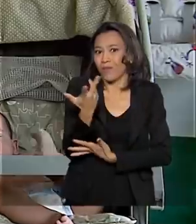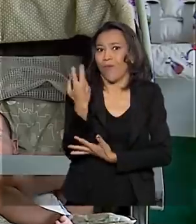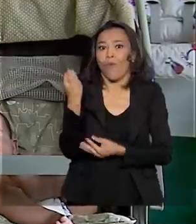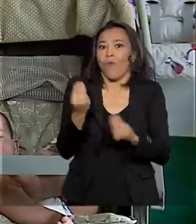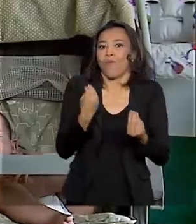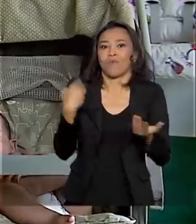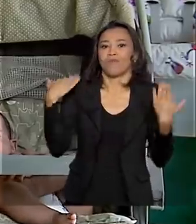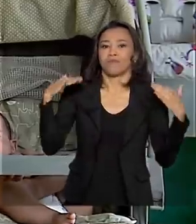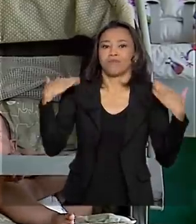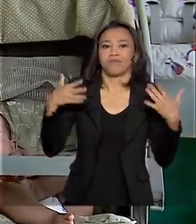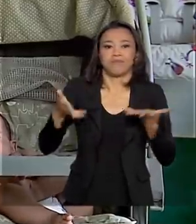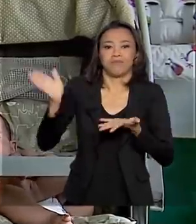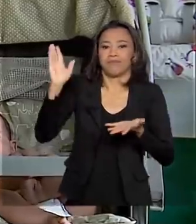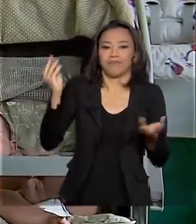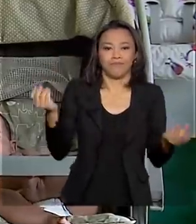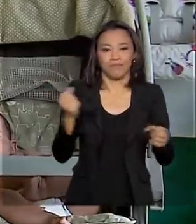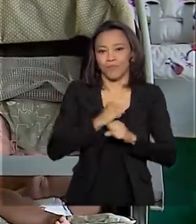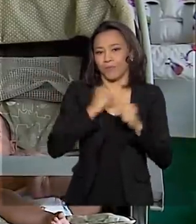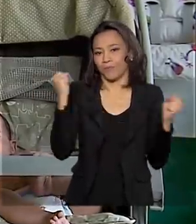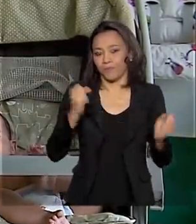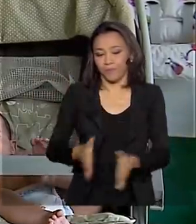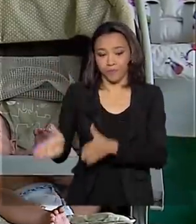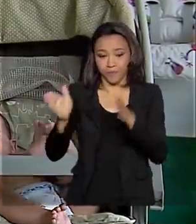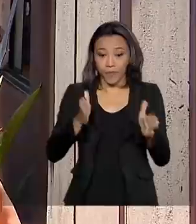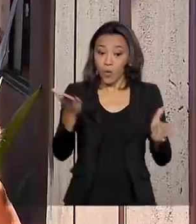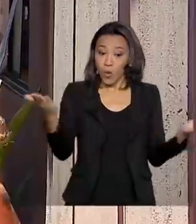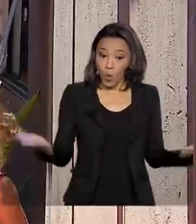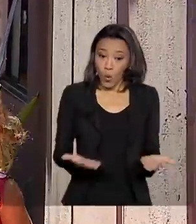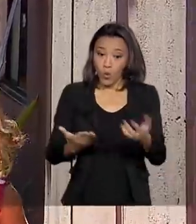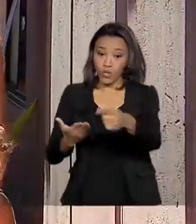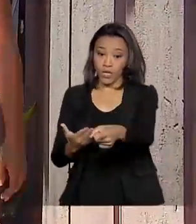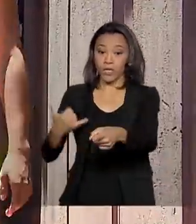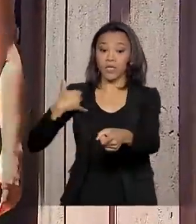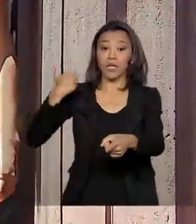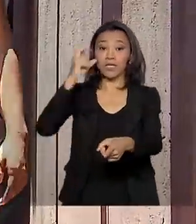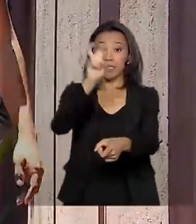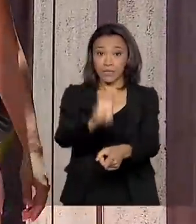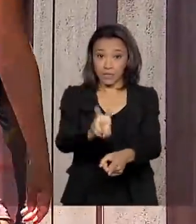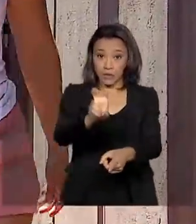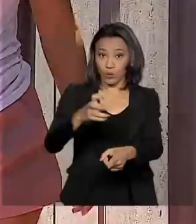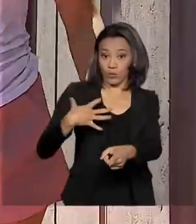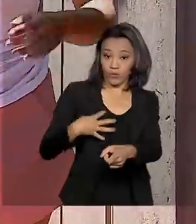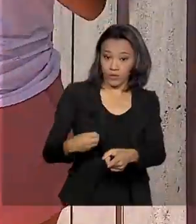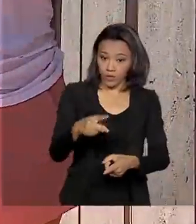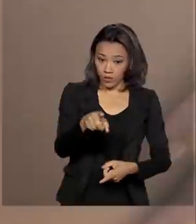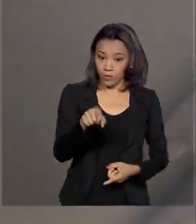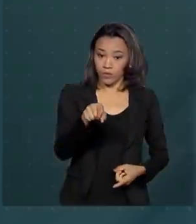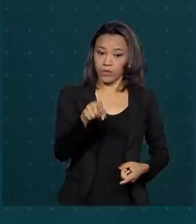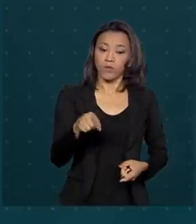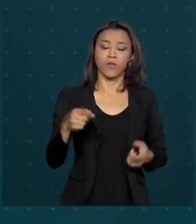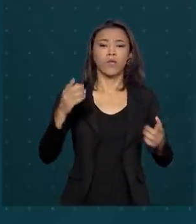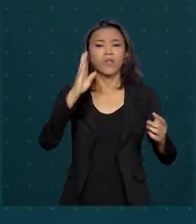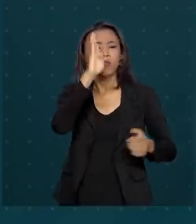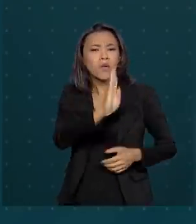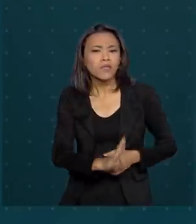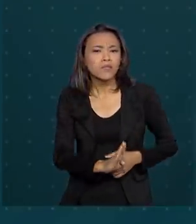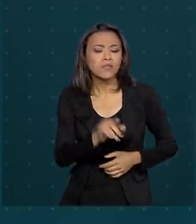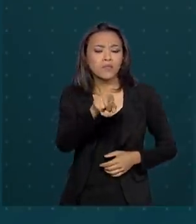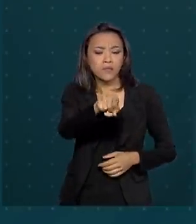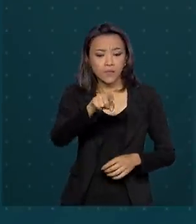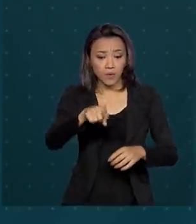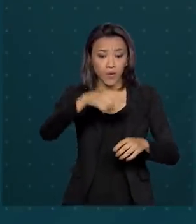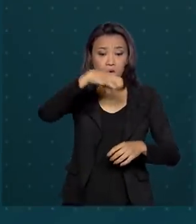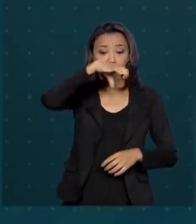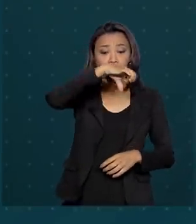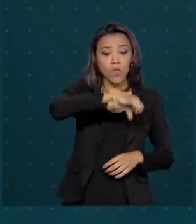Hoje, com 21 anos, Geovânia tem cinco filhos e não está sozinha nas estatísticas. No Brasil, cerca de